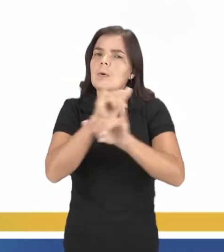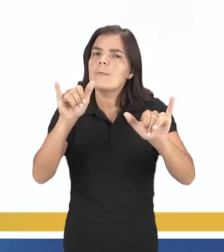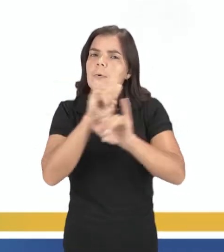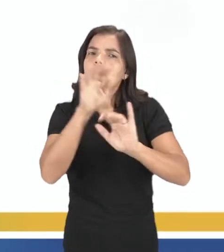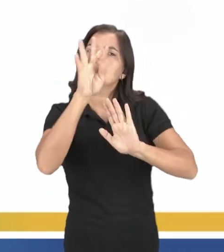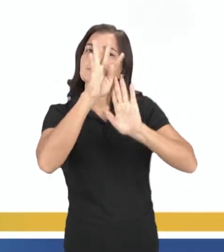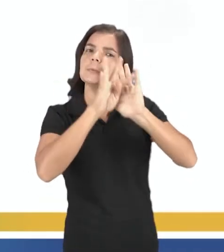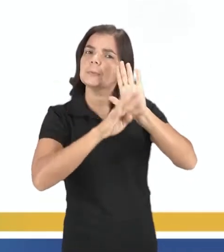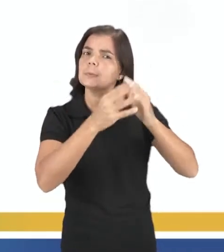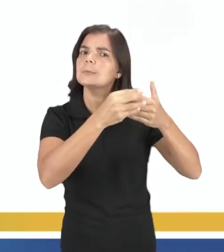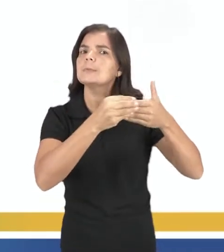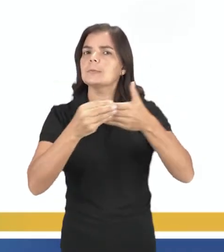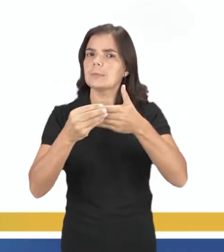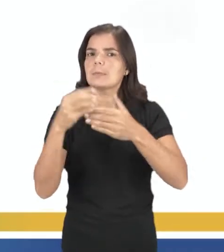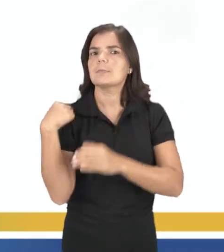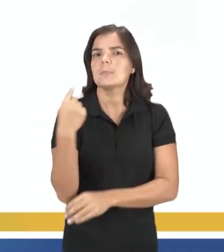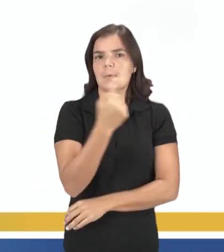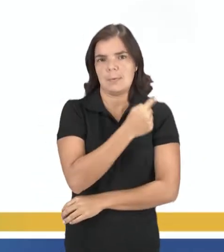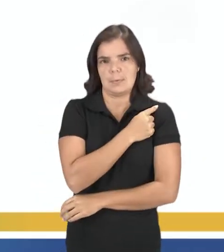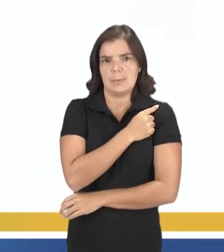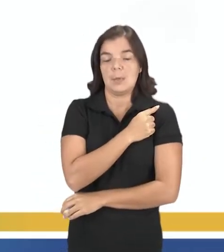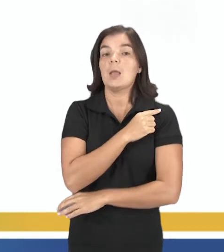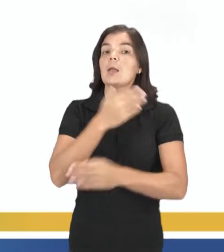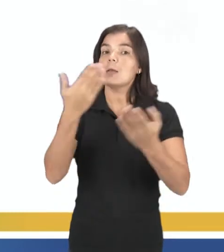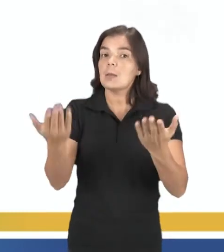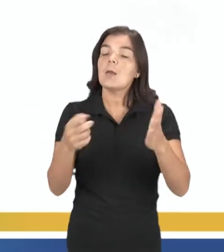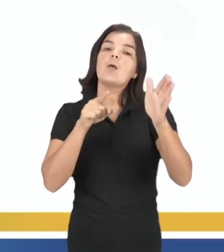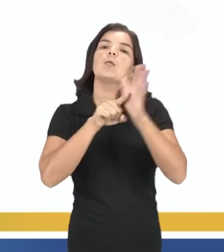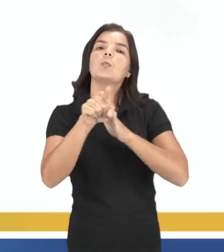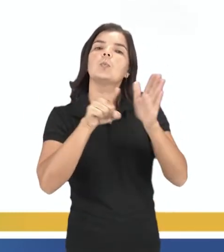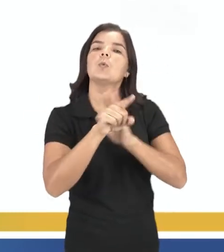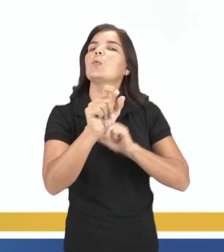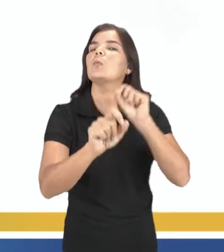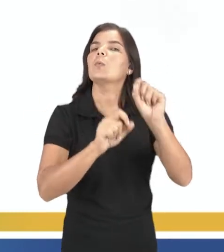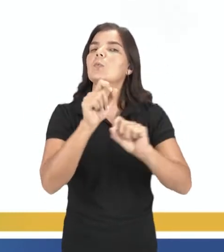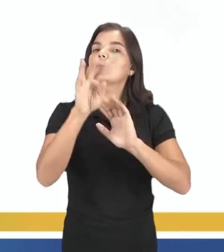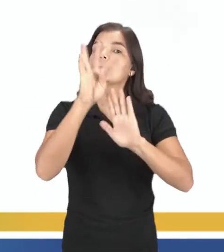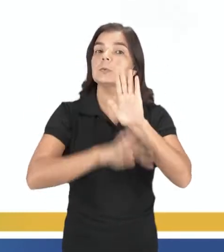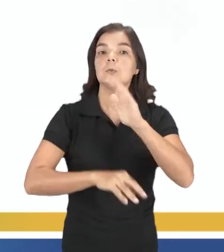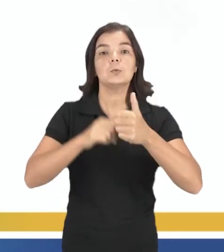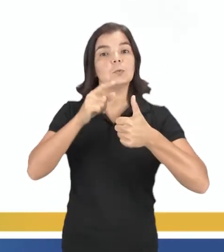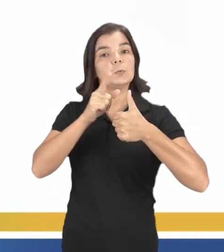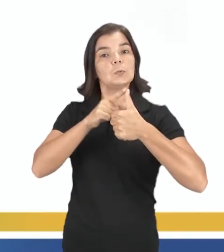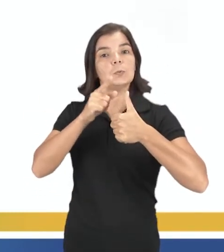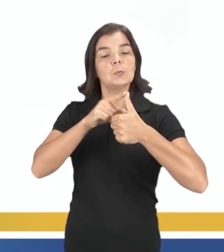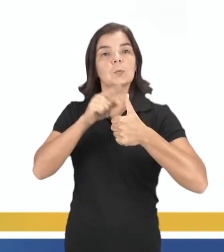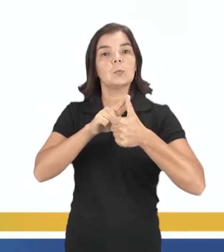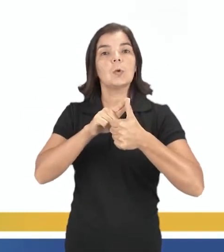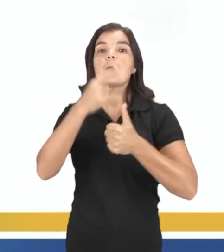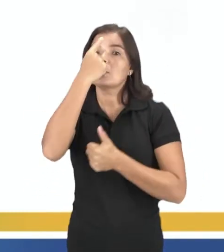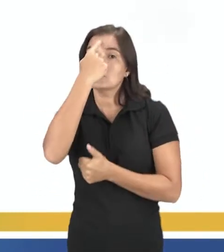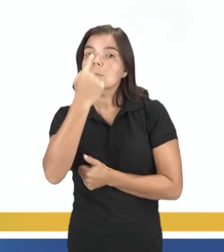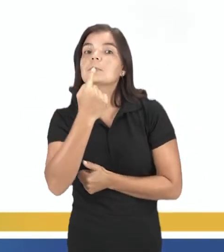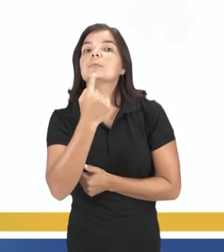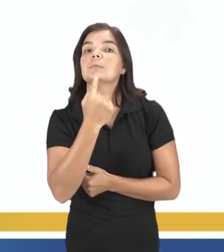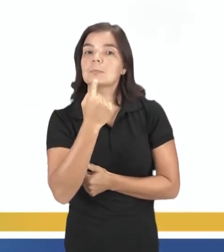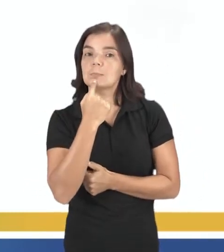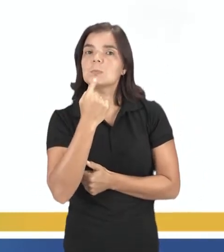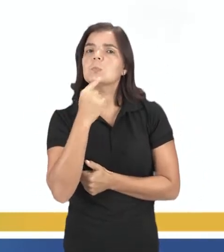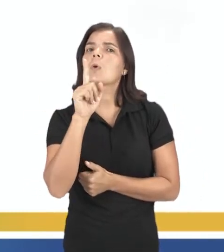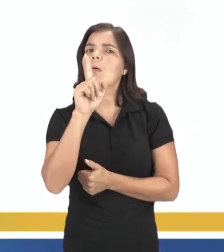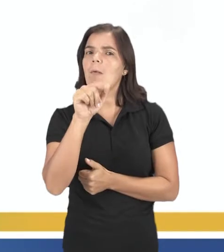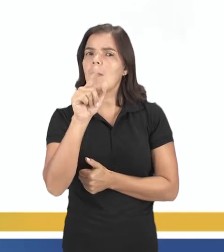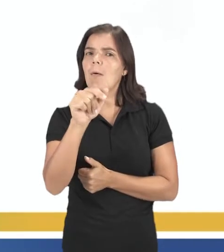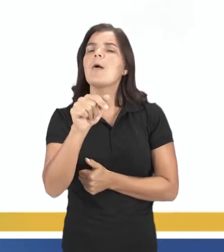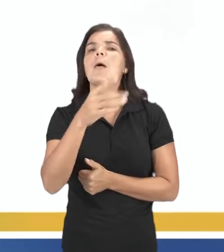textos trazem até nós, tá certo? E nessa questão nós temos aqui o texto 1, que é uma fotografia, né? É uma